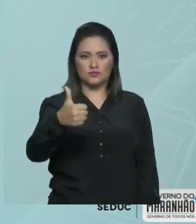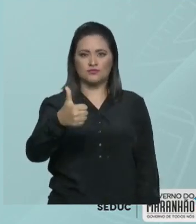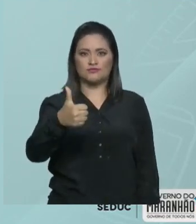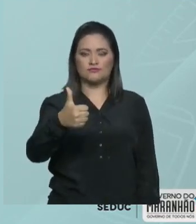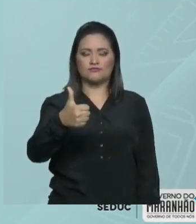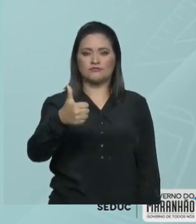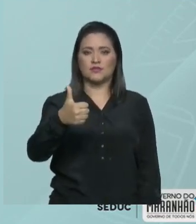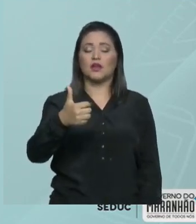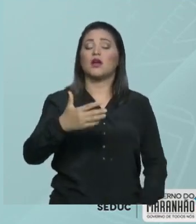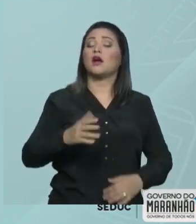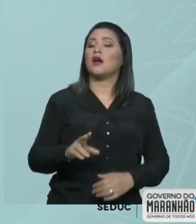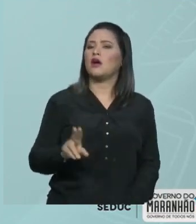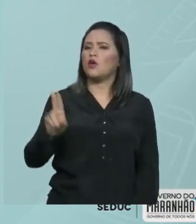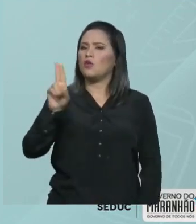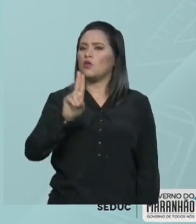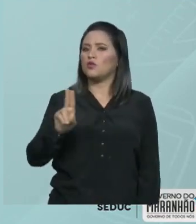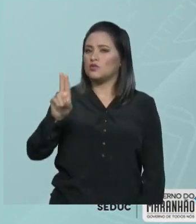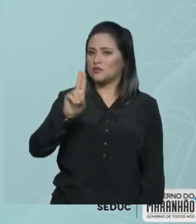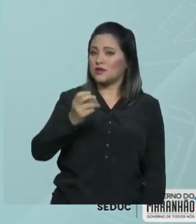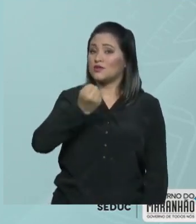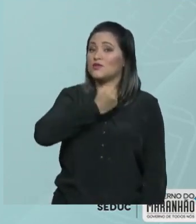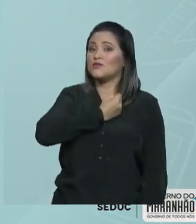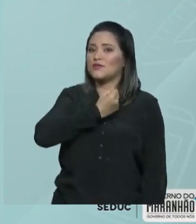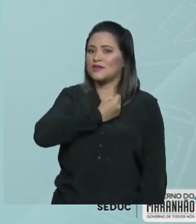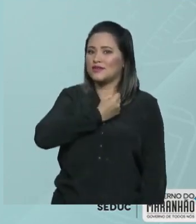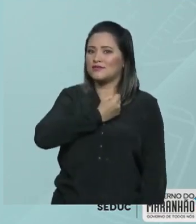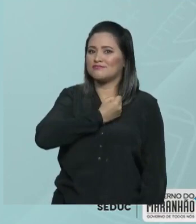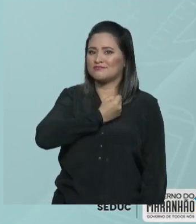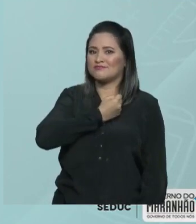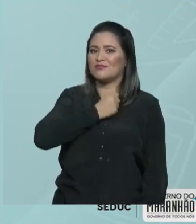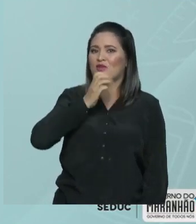é indicado com algarismos romanos.